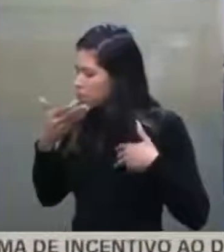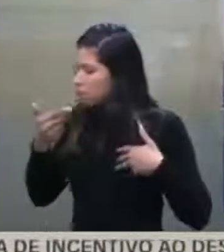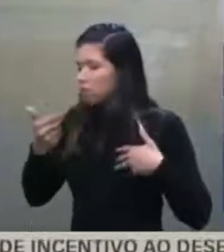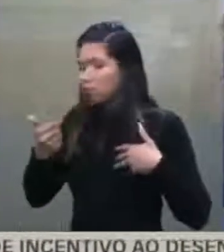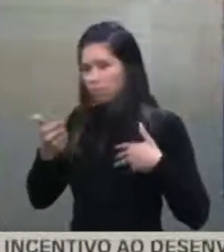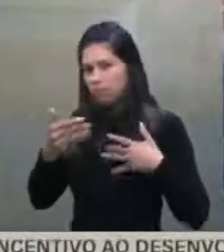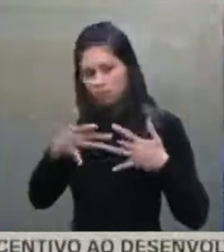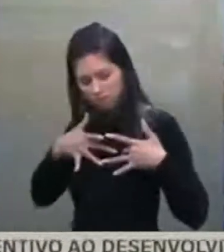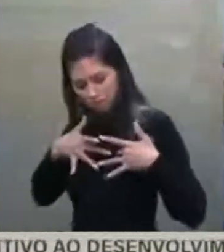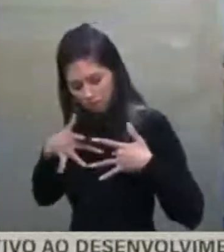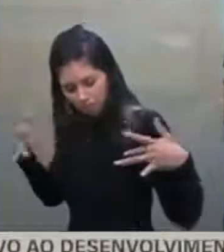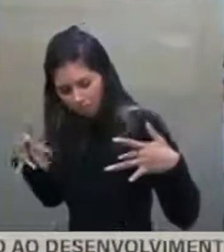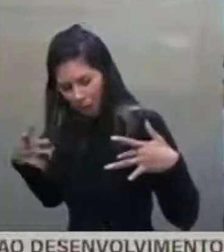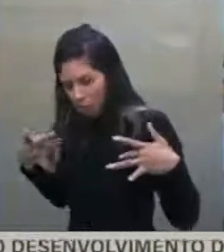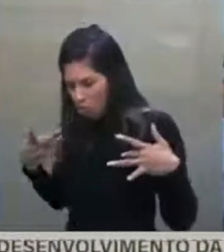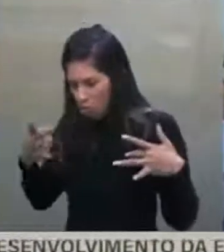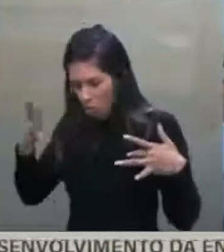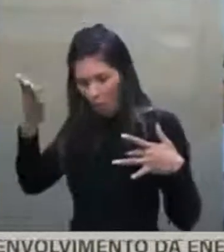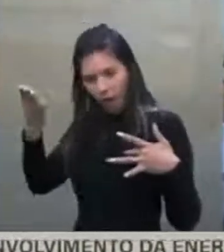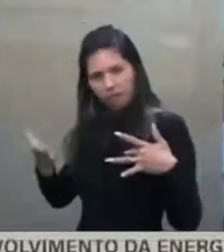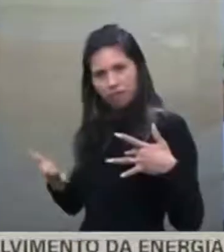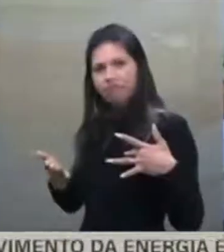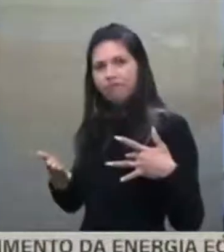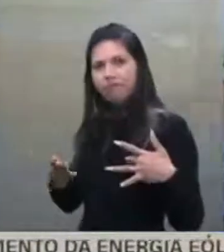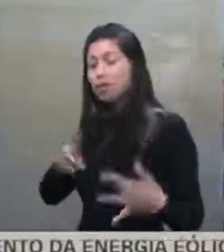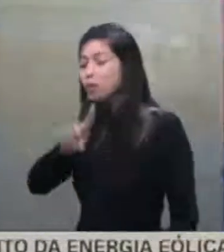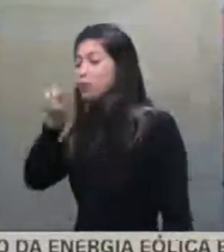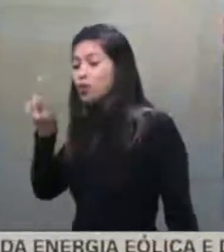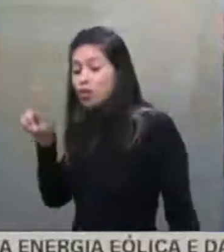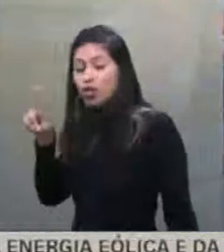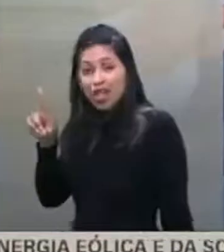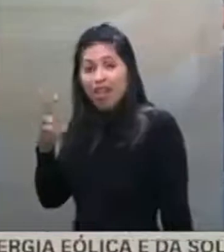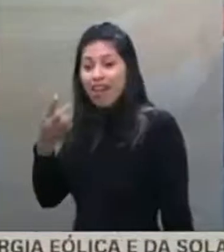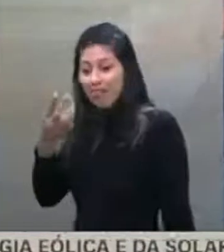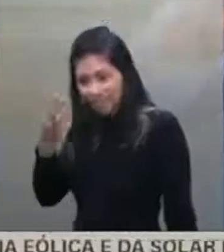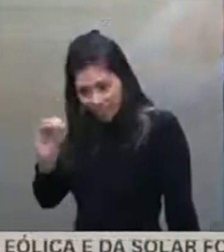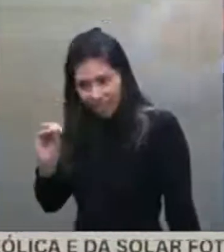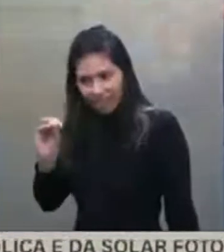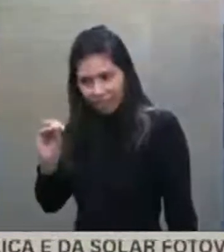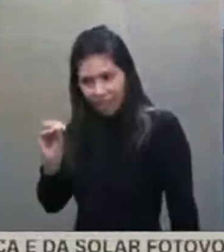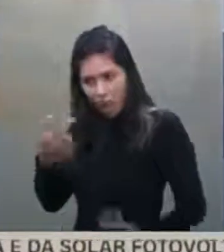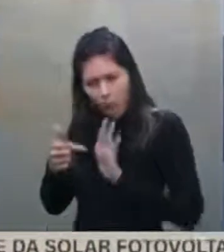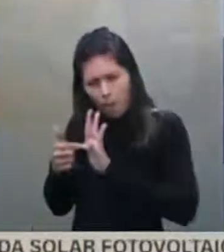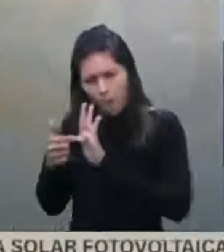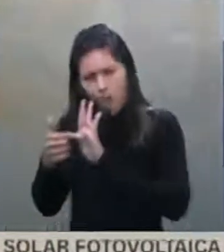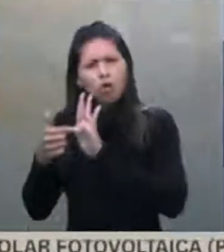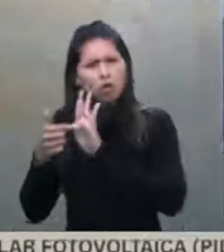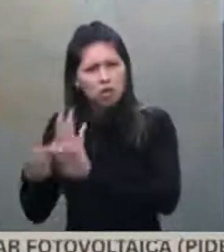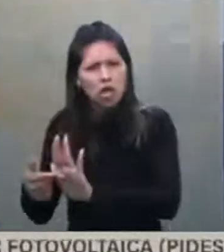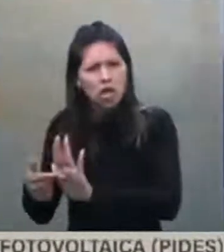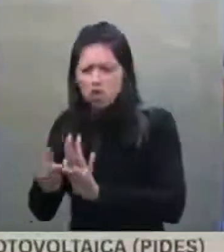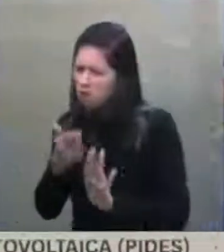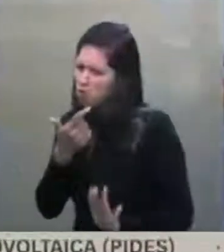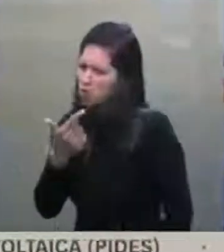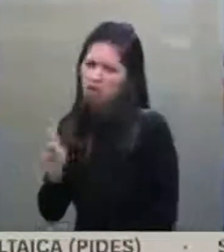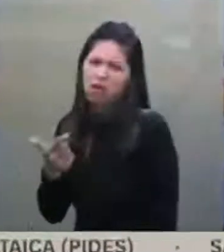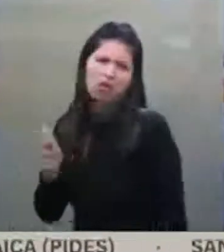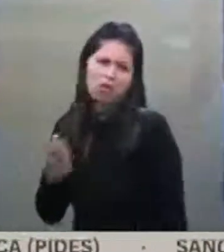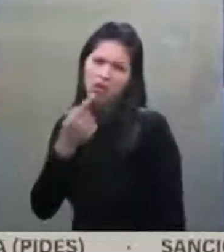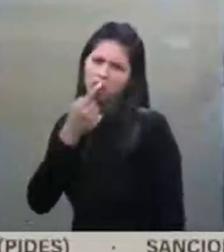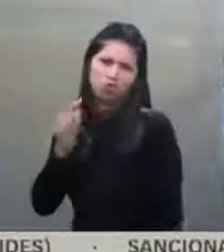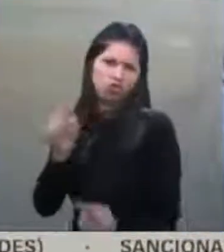seria, de uma certa forma, mostrar que o senhor não tem absolutamente nenhum tipo.